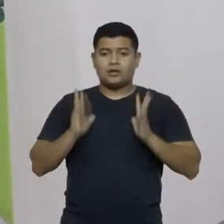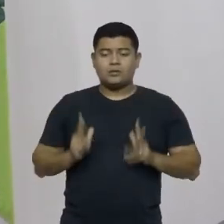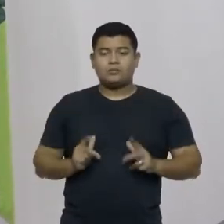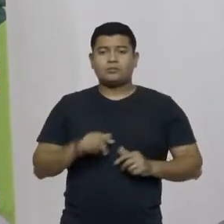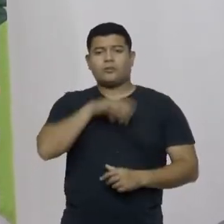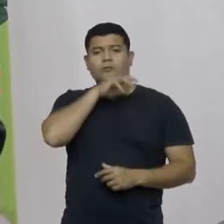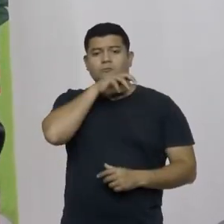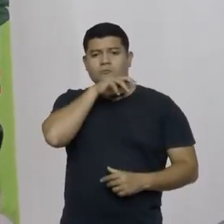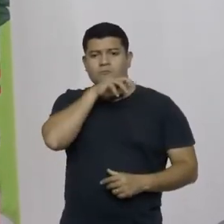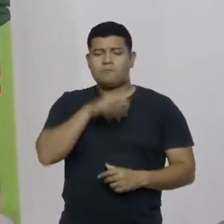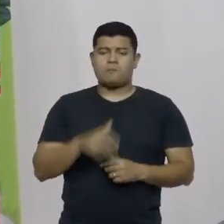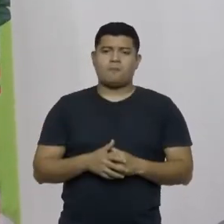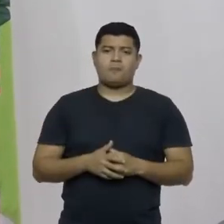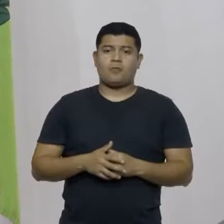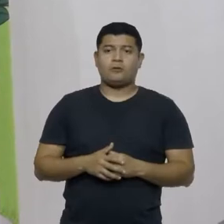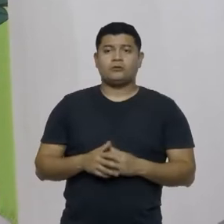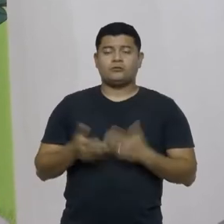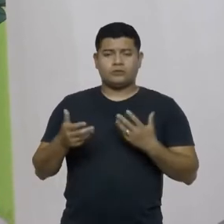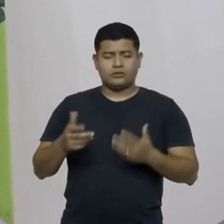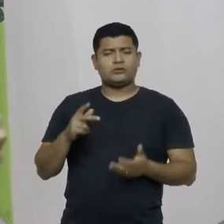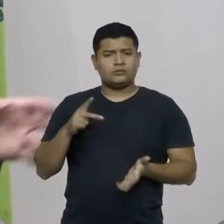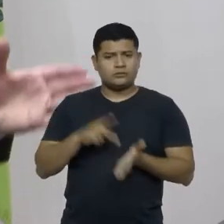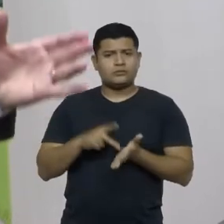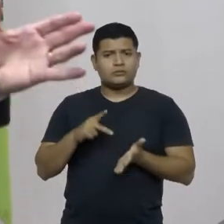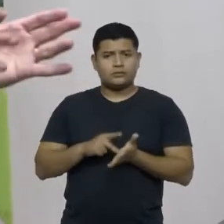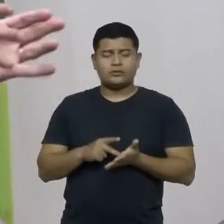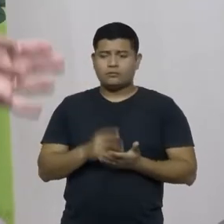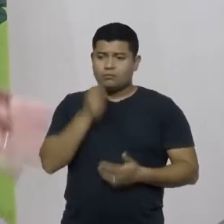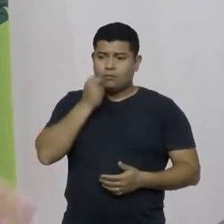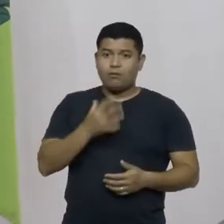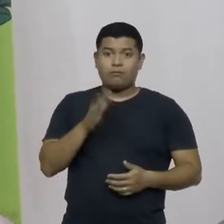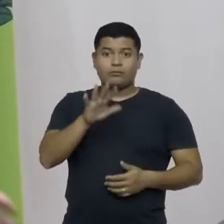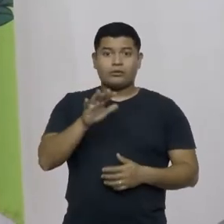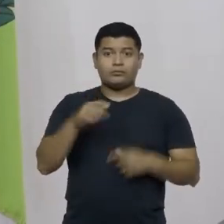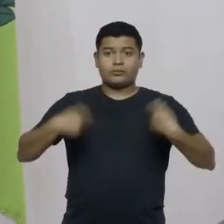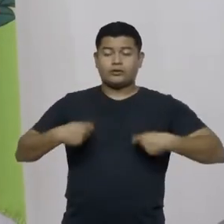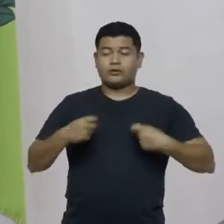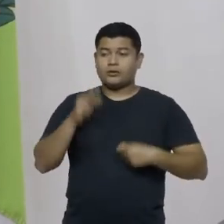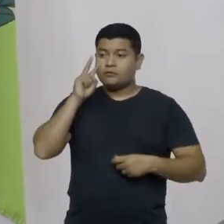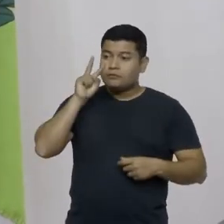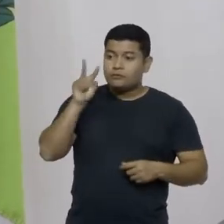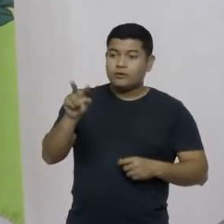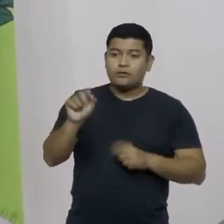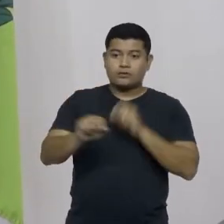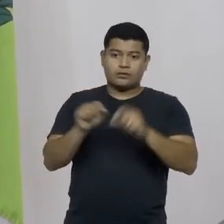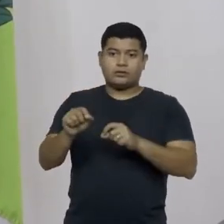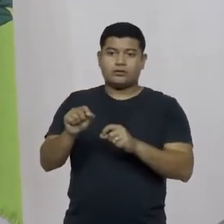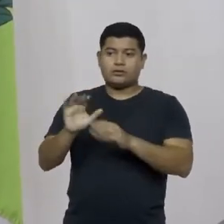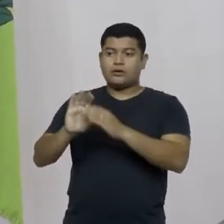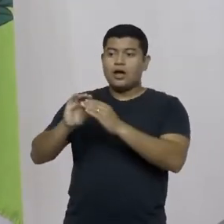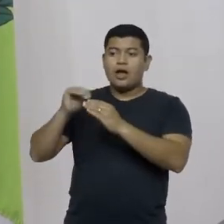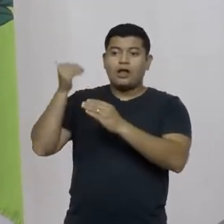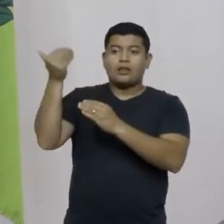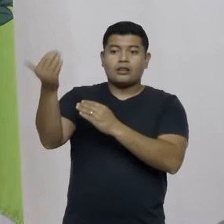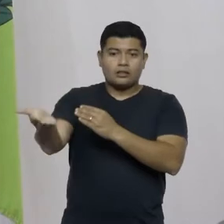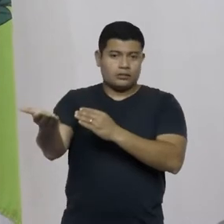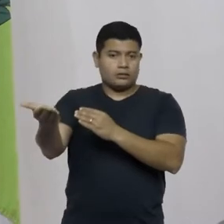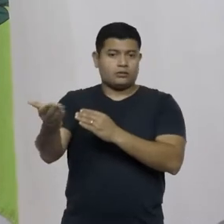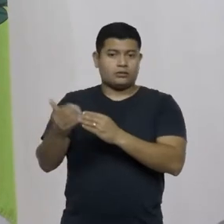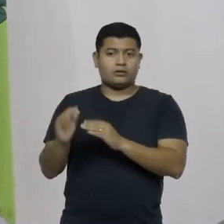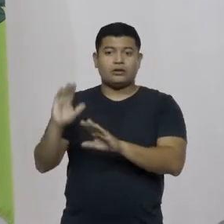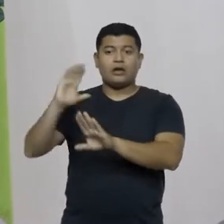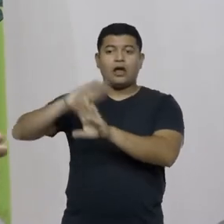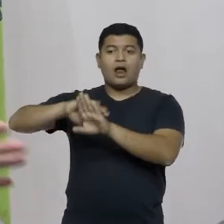orgulhamos de tudo isso e com razão mas temos que olhar também quem está atrás disso para que a gente possa ter